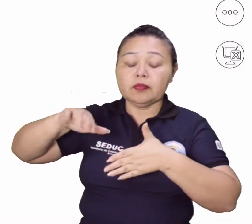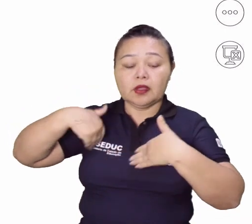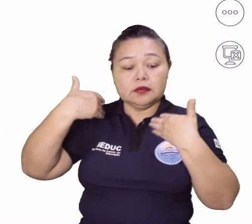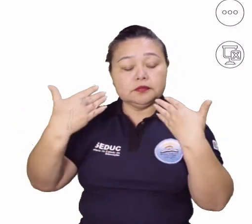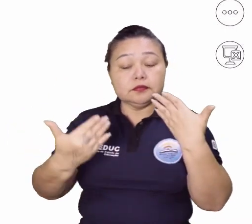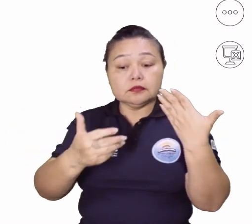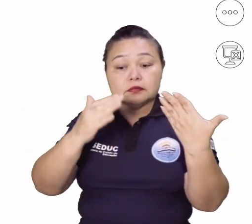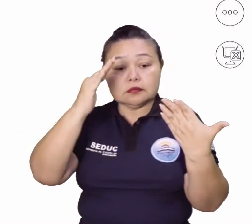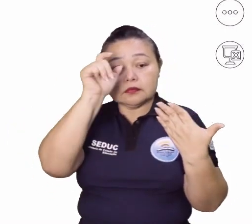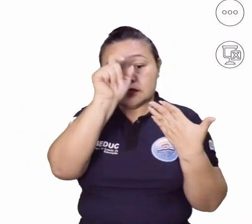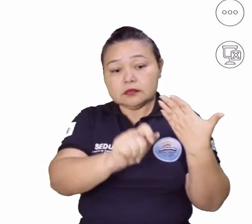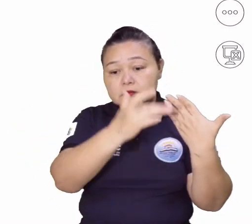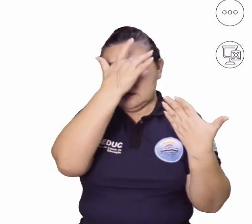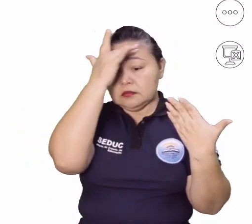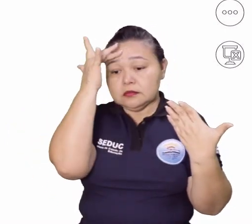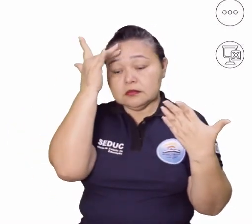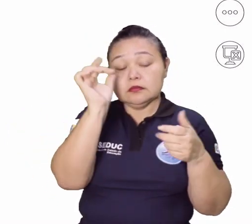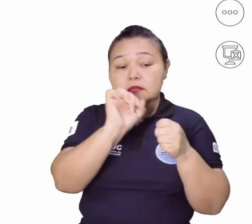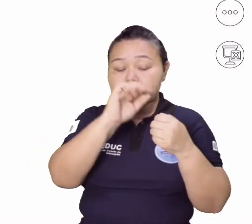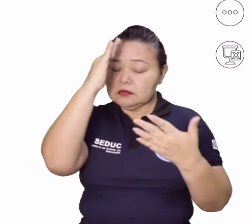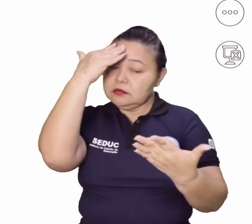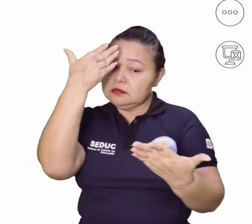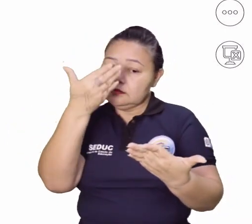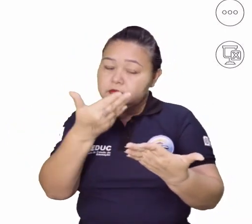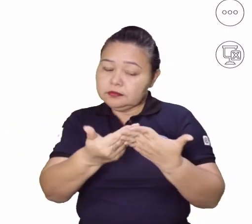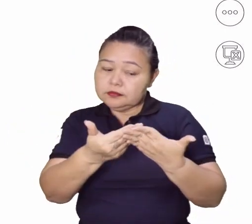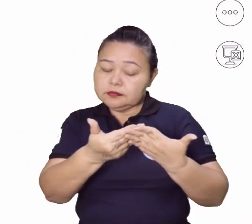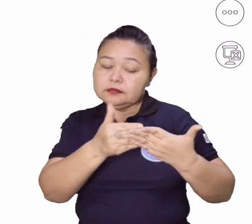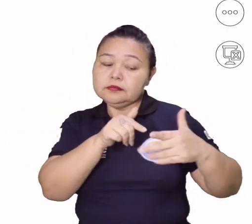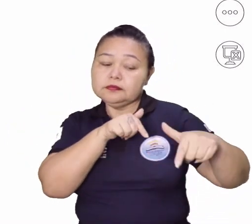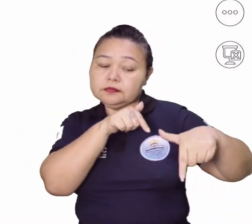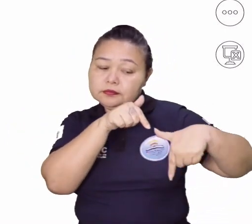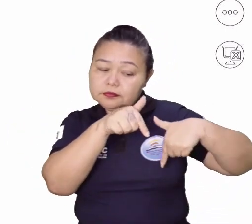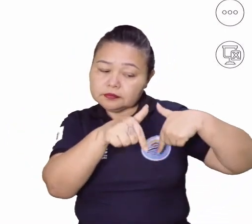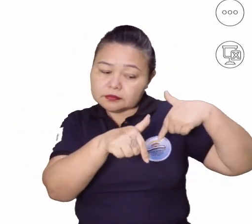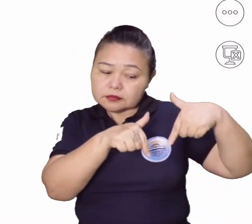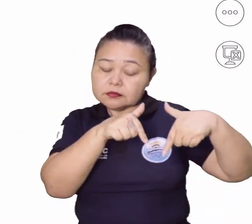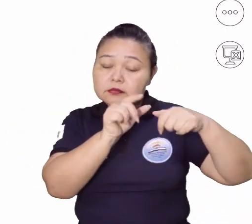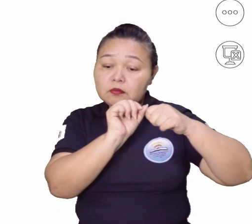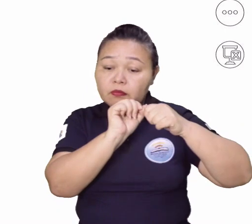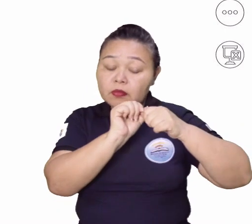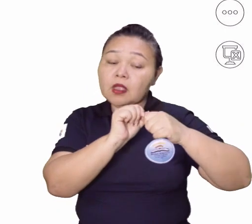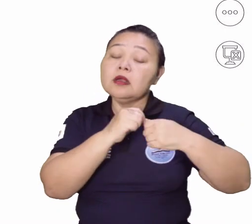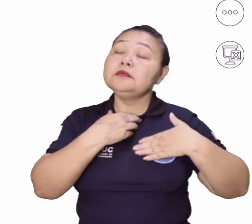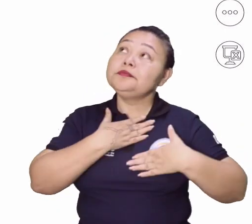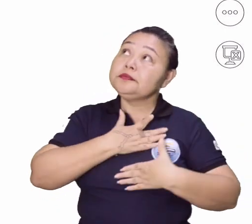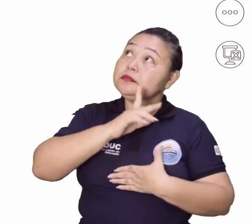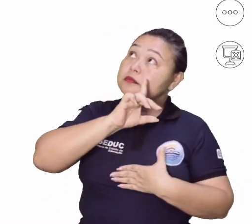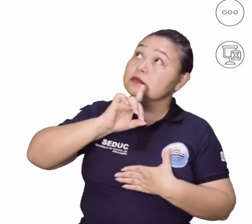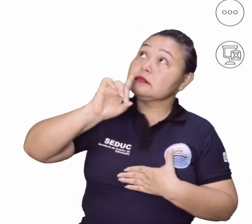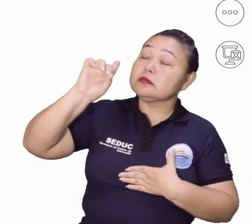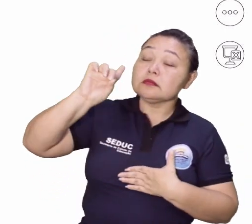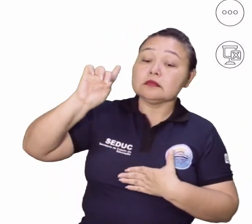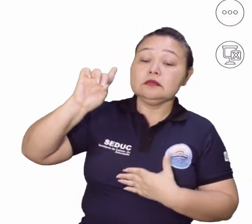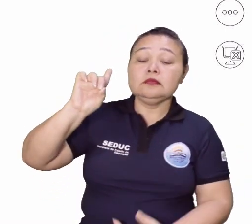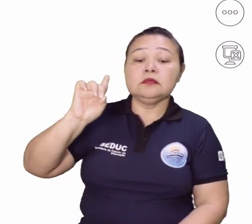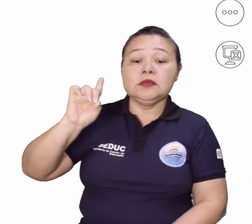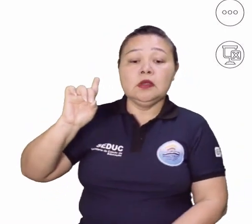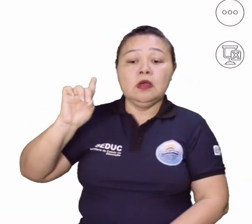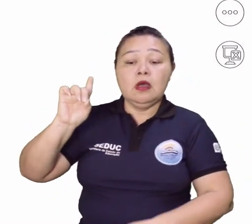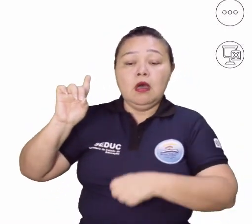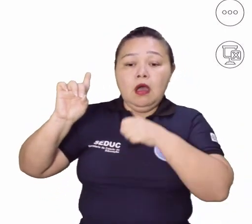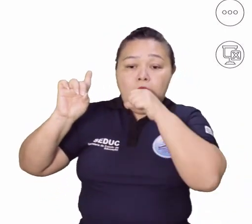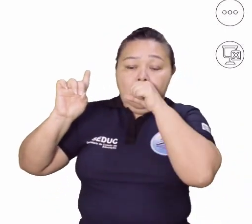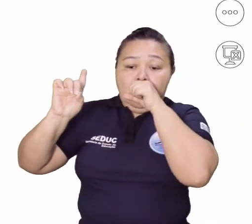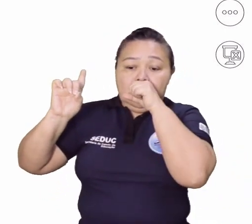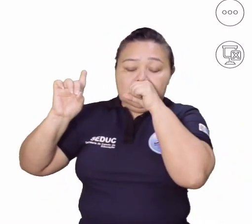pessoas a acreditarem que à medida que elas trabalhassem, elas iriam agradar a Deus, né? E aí, nesse caso,